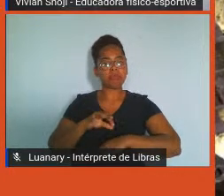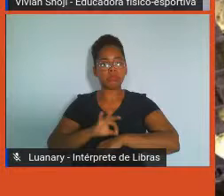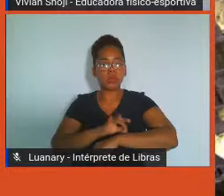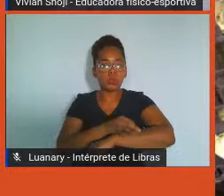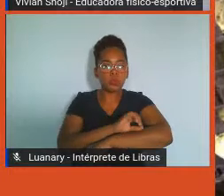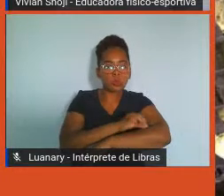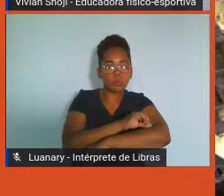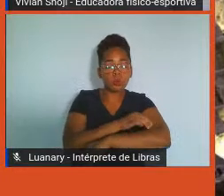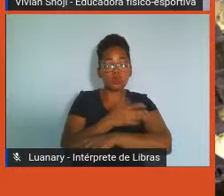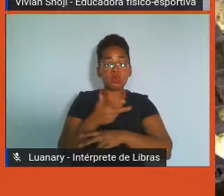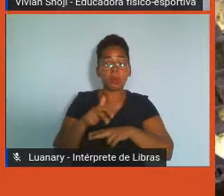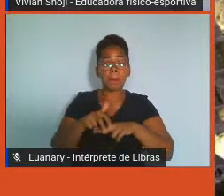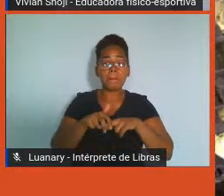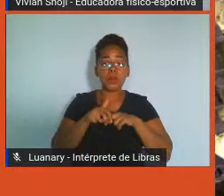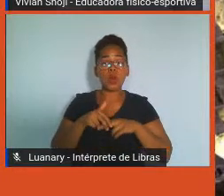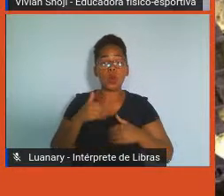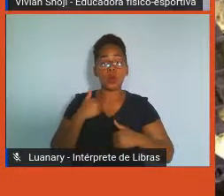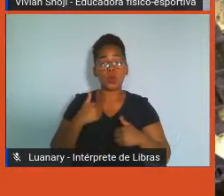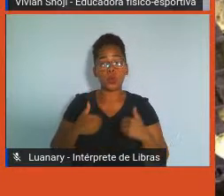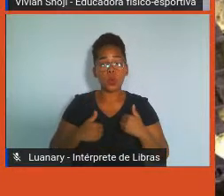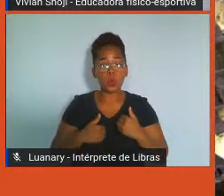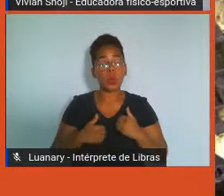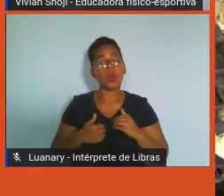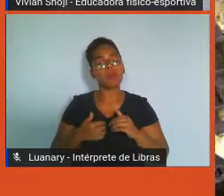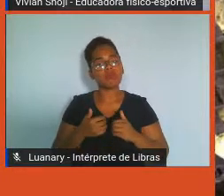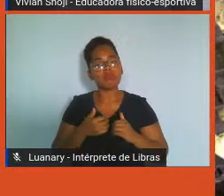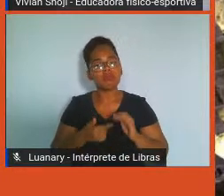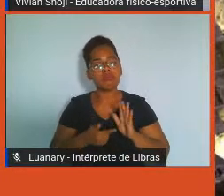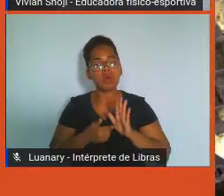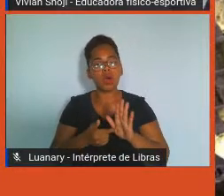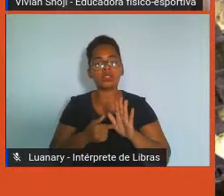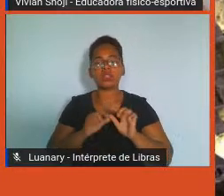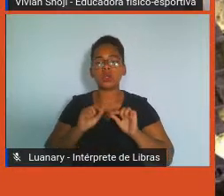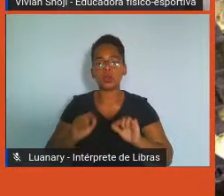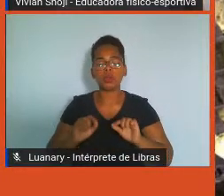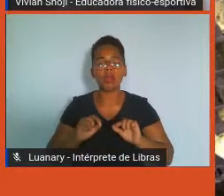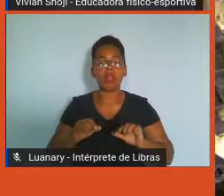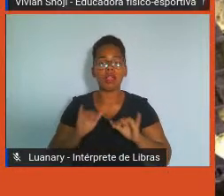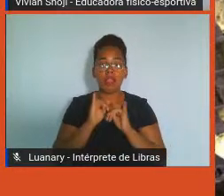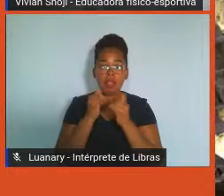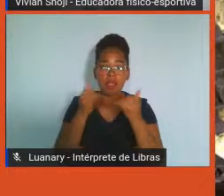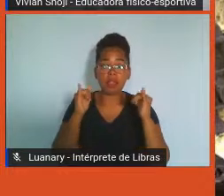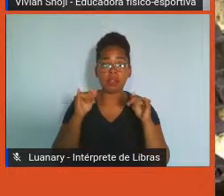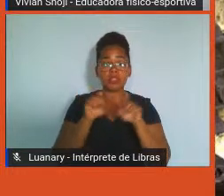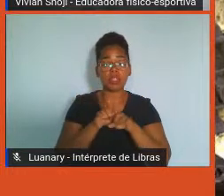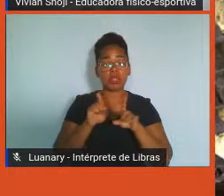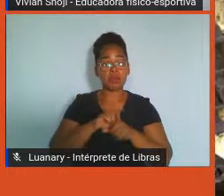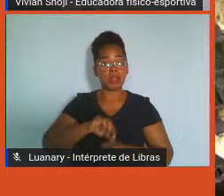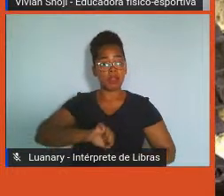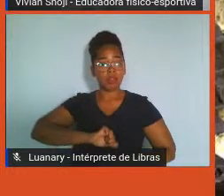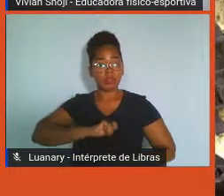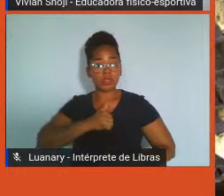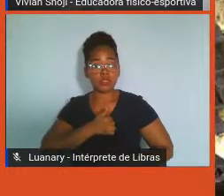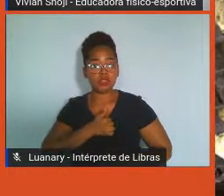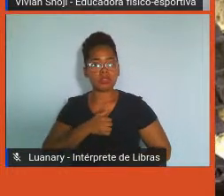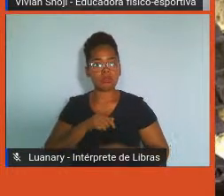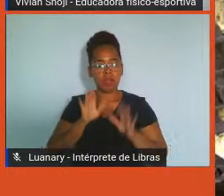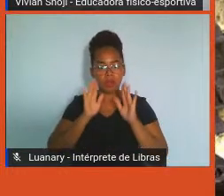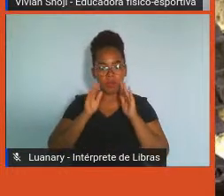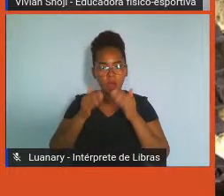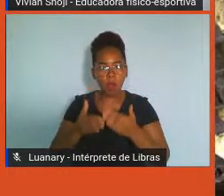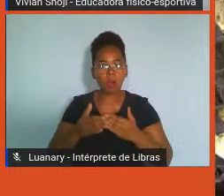instrumento para ter mais disposição, autoestima, concentração, relaxamento. Um exemplo